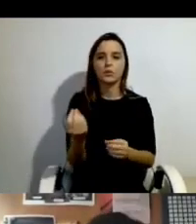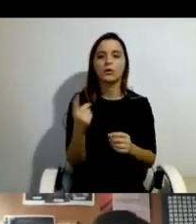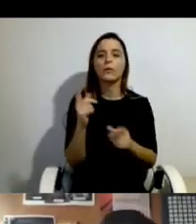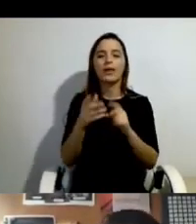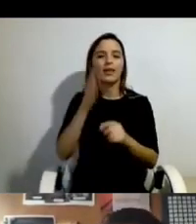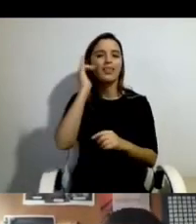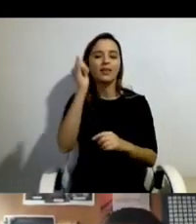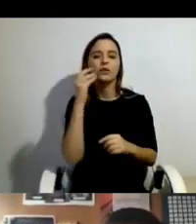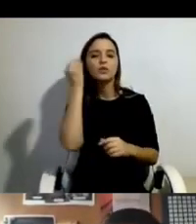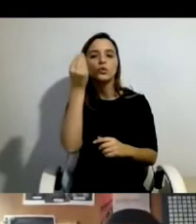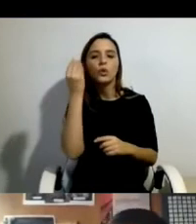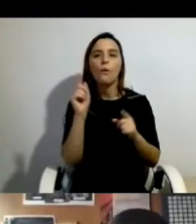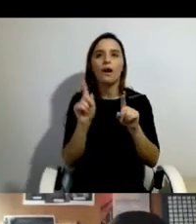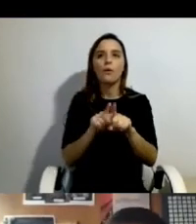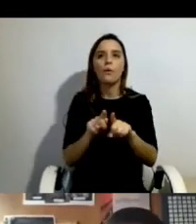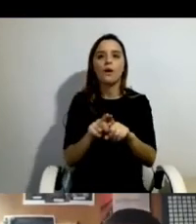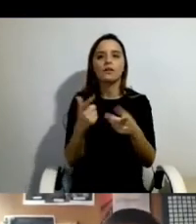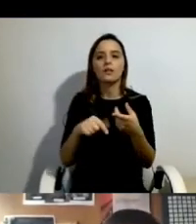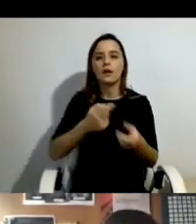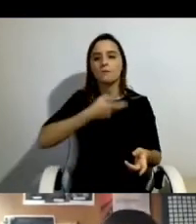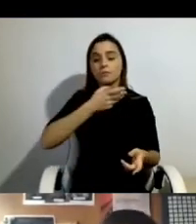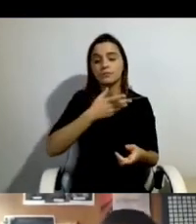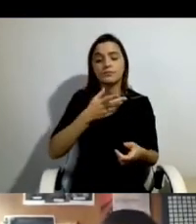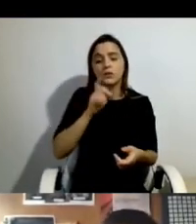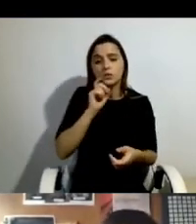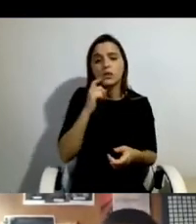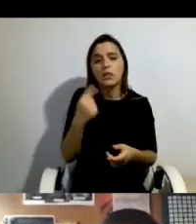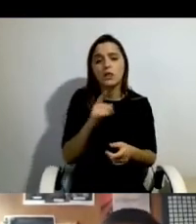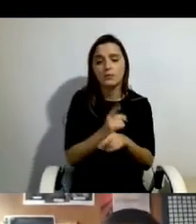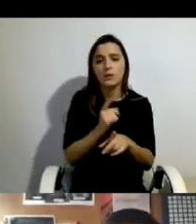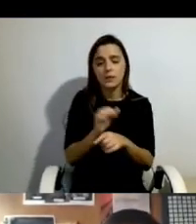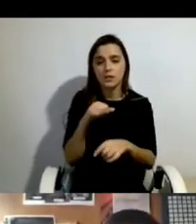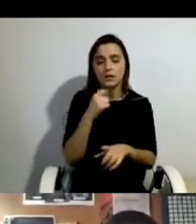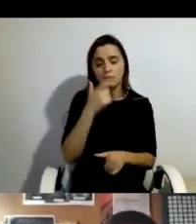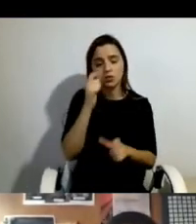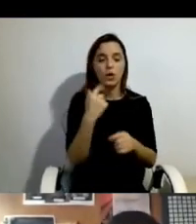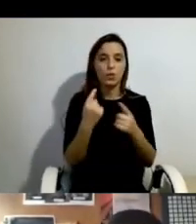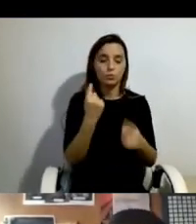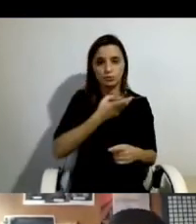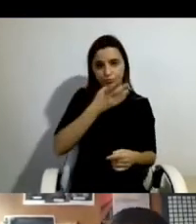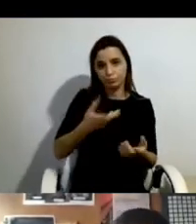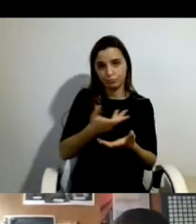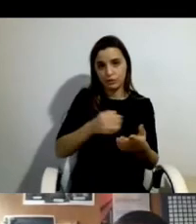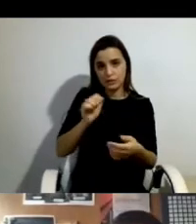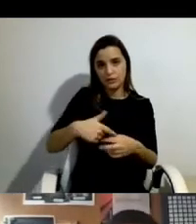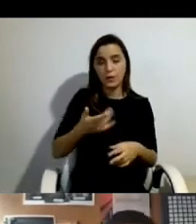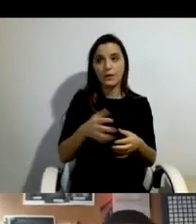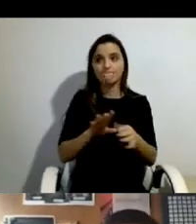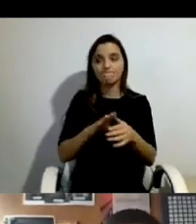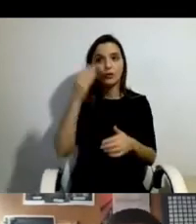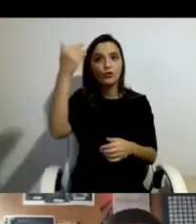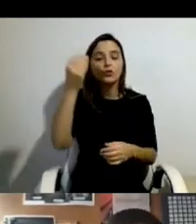O que não quer dizer que não exista também discurso de insegurança, eles hoje também já foram aqui partilhados por algumas pessoas, a incerteza faça o futuro,